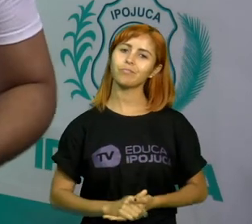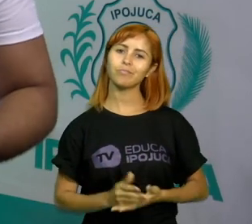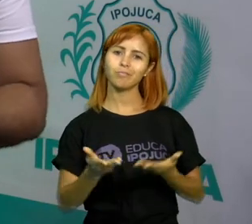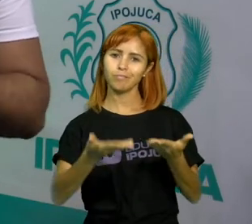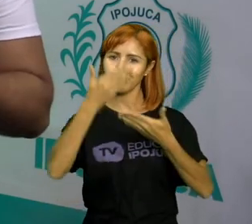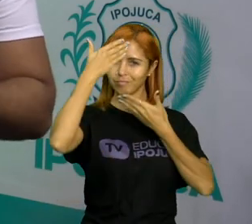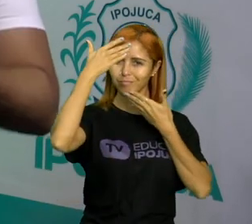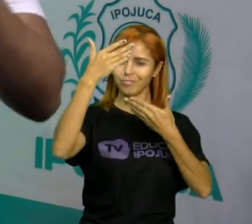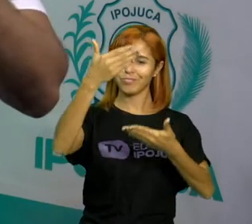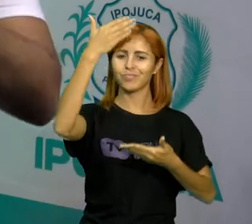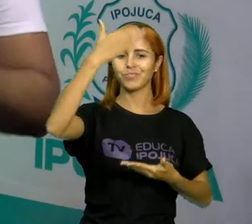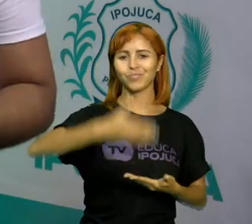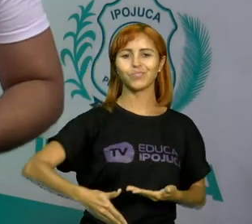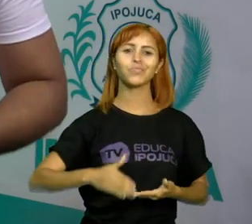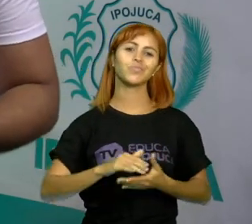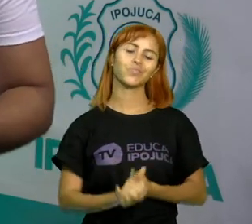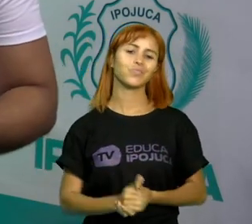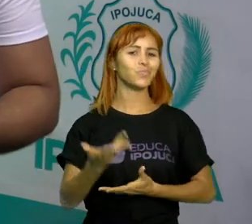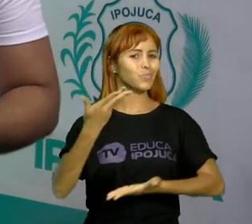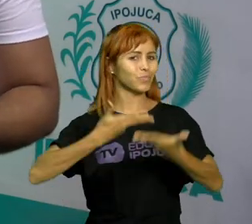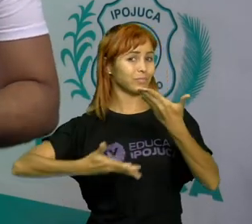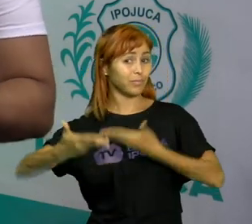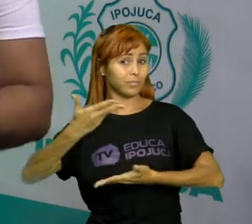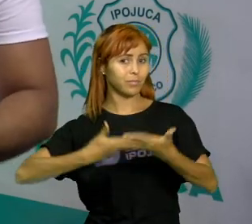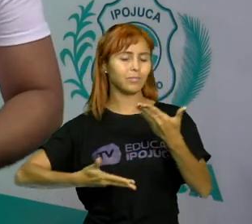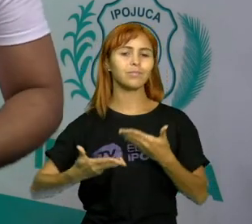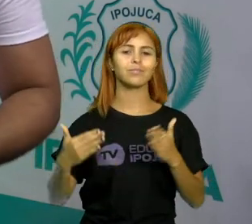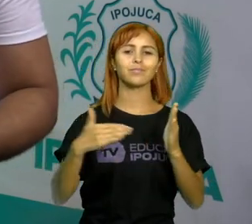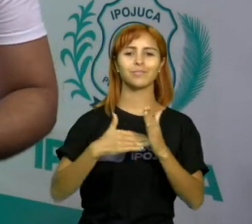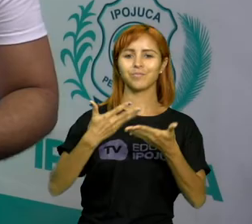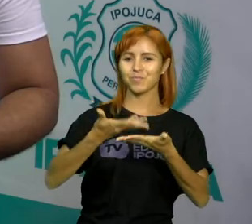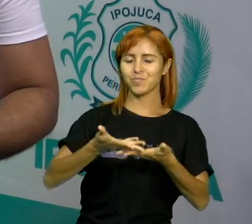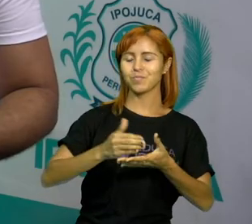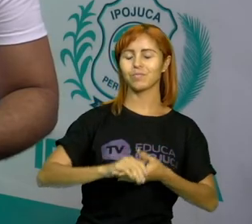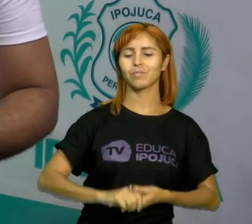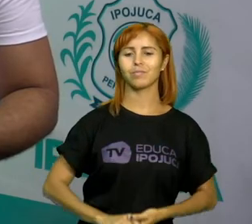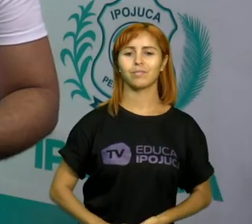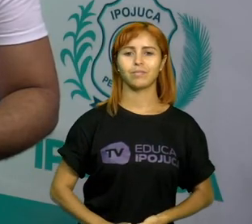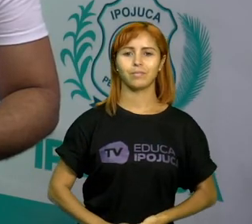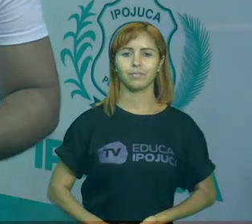Agradeço a sua presença e participação. E até a próxima aula.